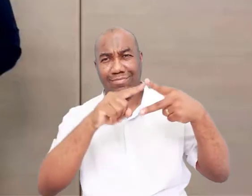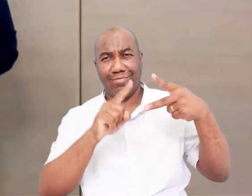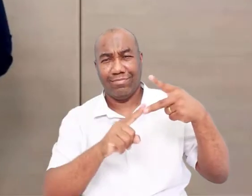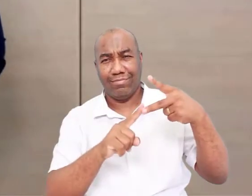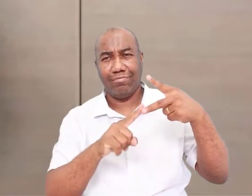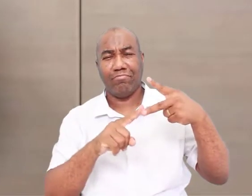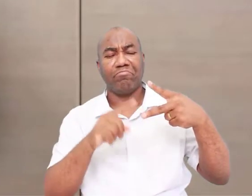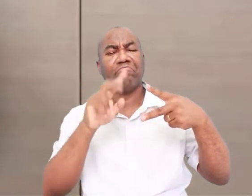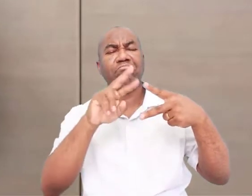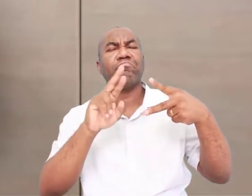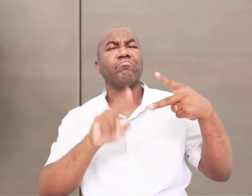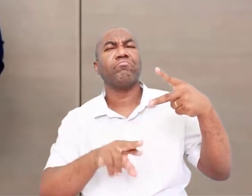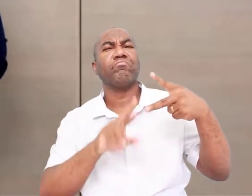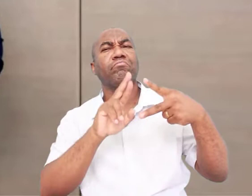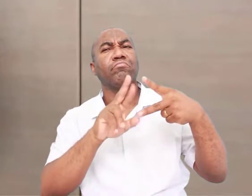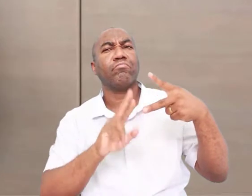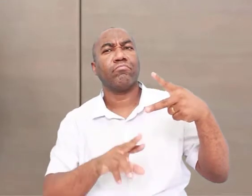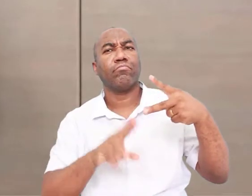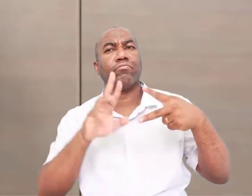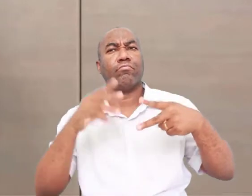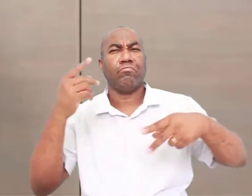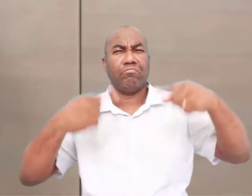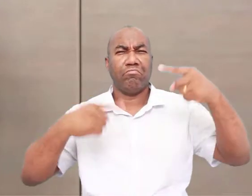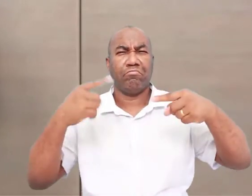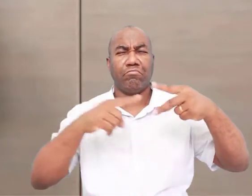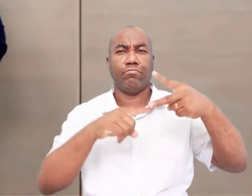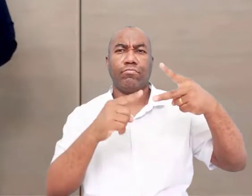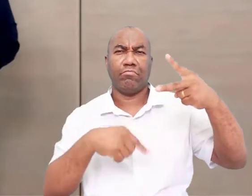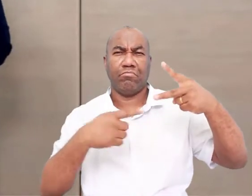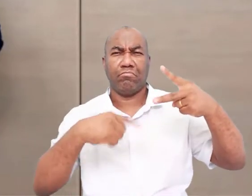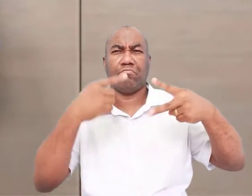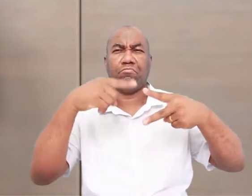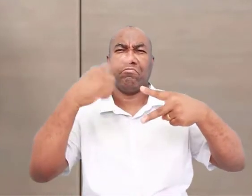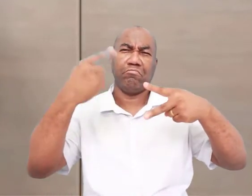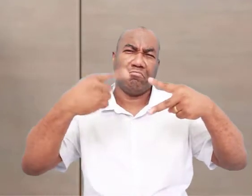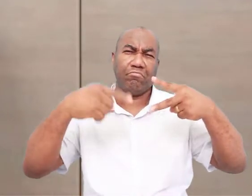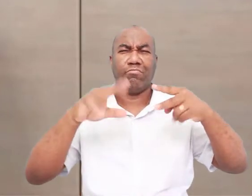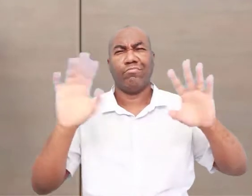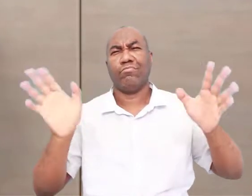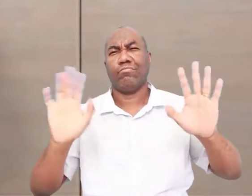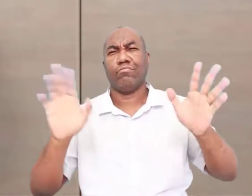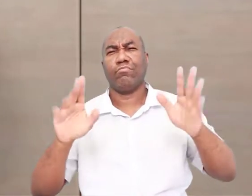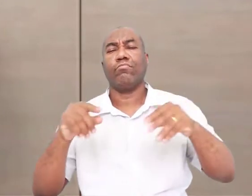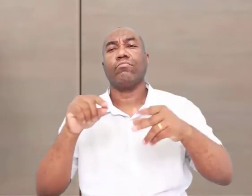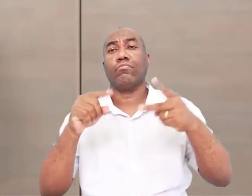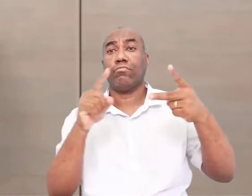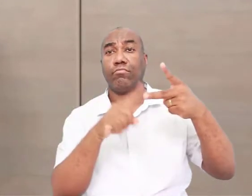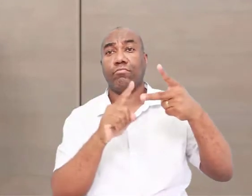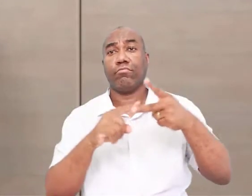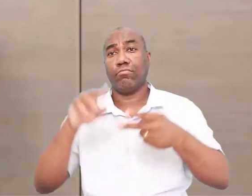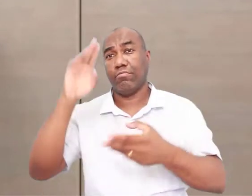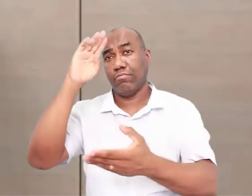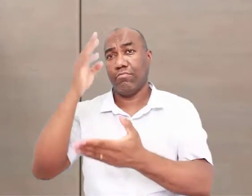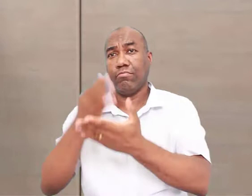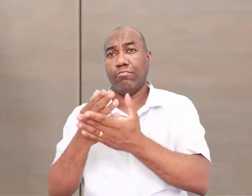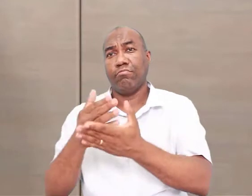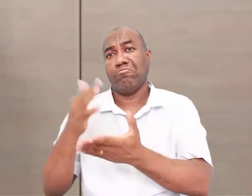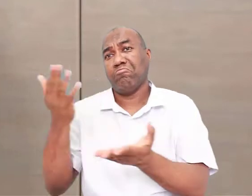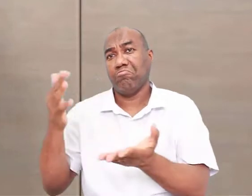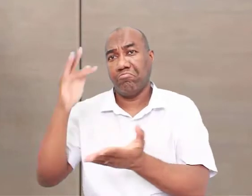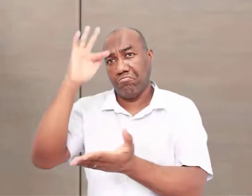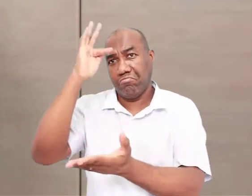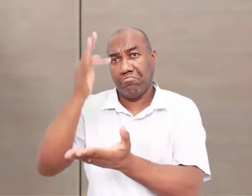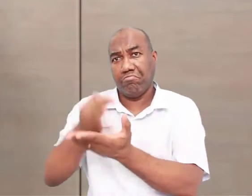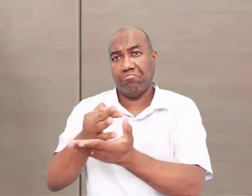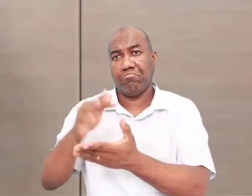vamos discutir em relação a isso, porque isso aqui é questão de fé, religiosidade. Então nós vamos